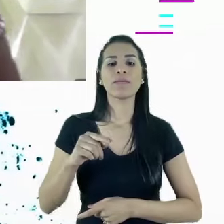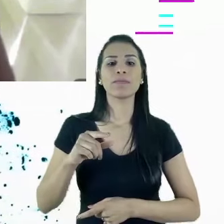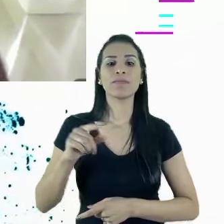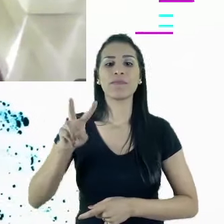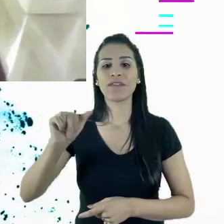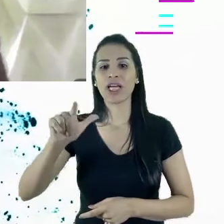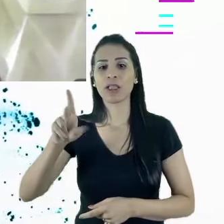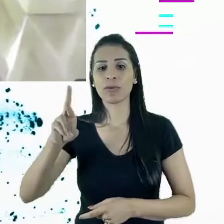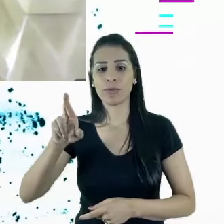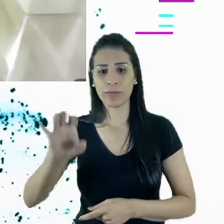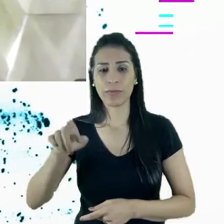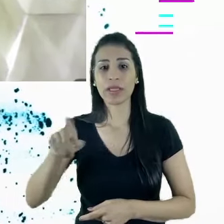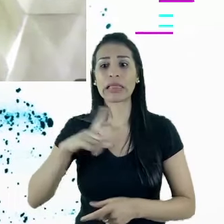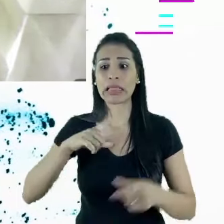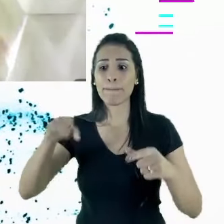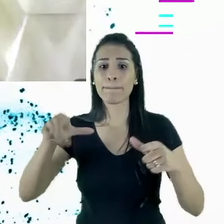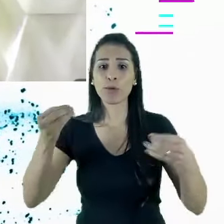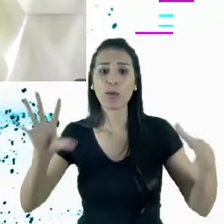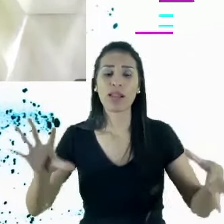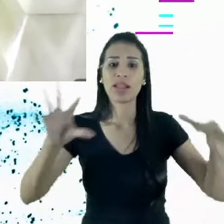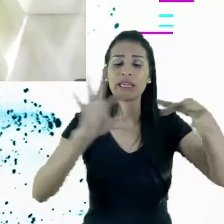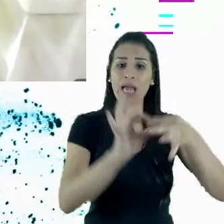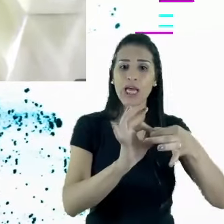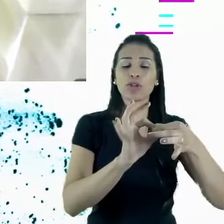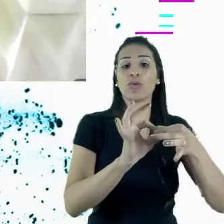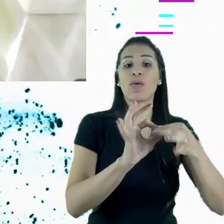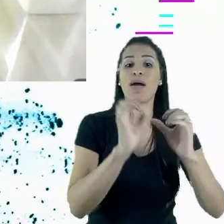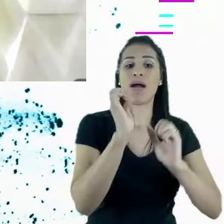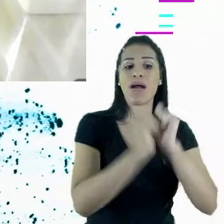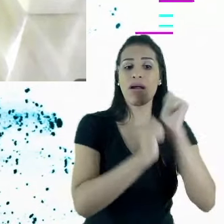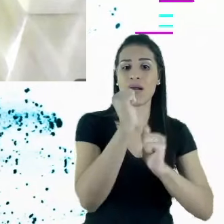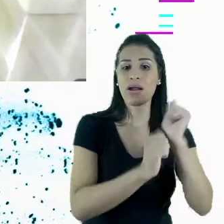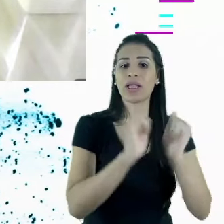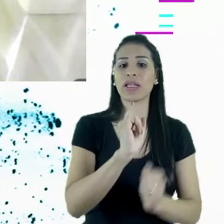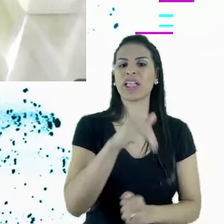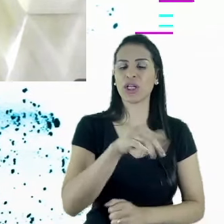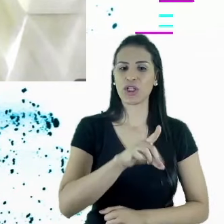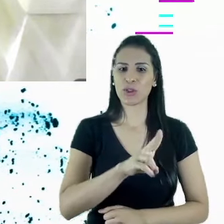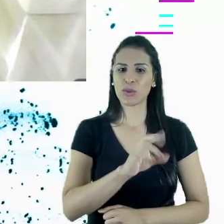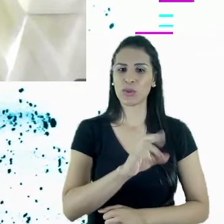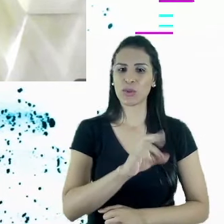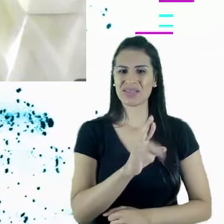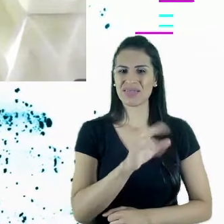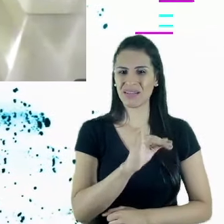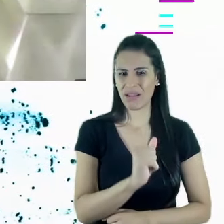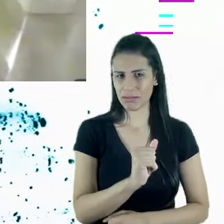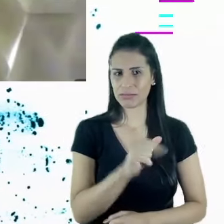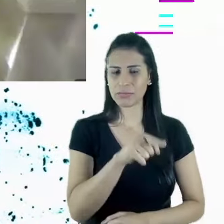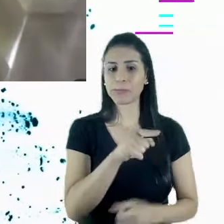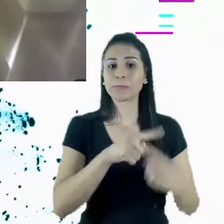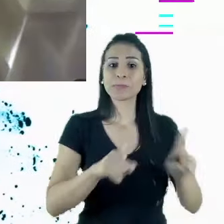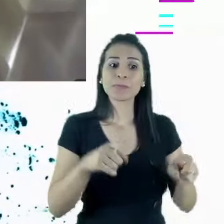indústria, aquela que demanda o recurso, mas ao mesmo tempo que você tem que fazer alguns pactos para que